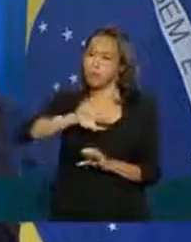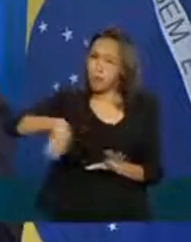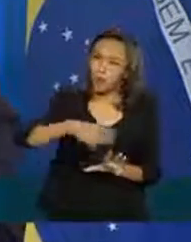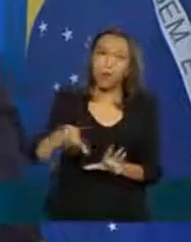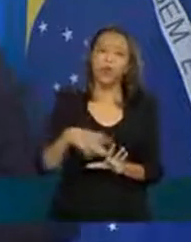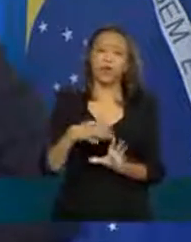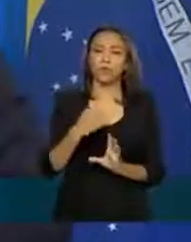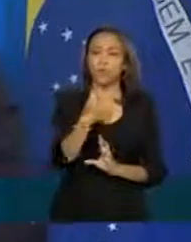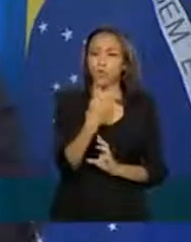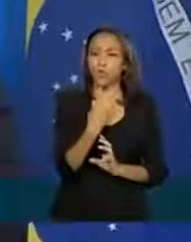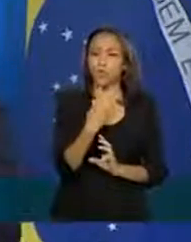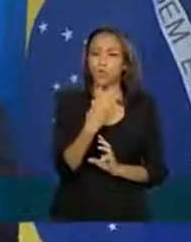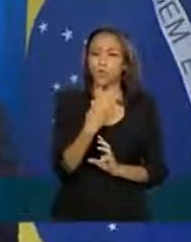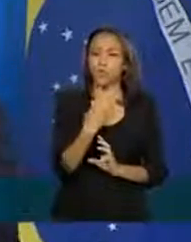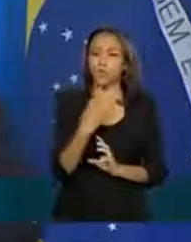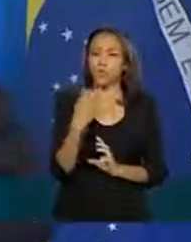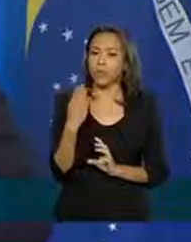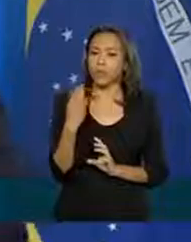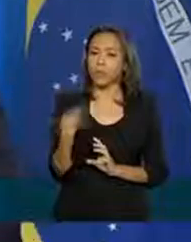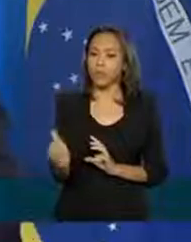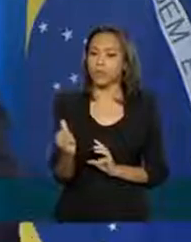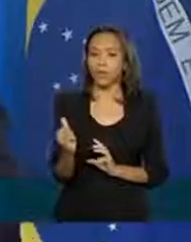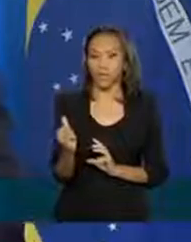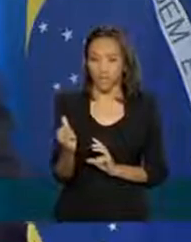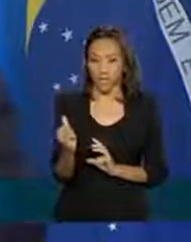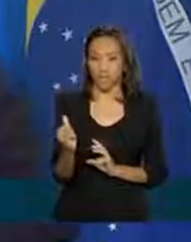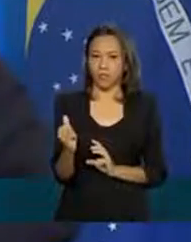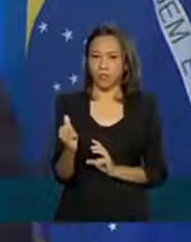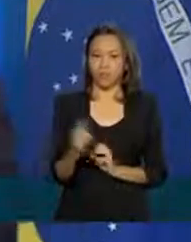mês. Dois meses. Bi, bilhões, bilhões.